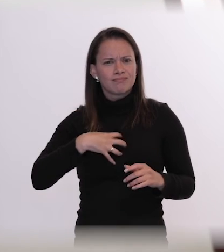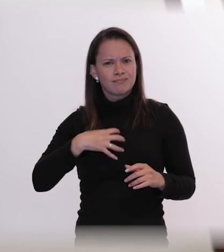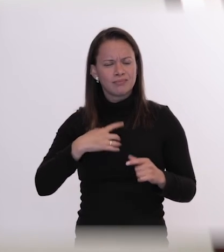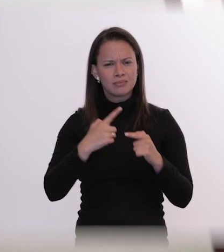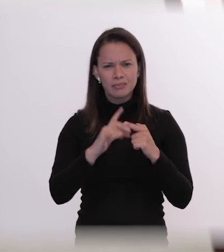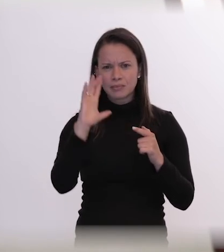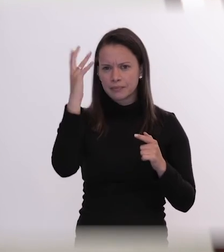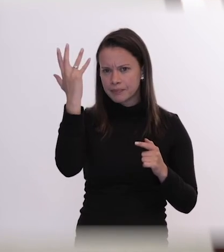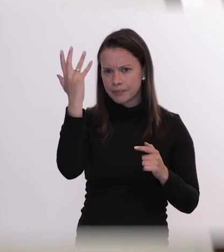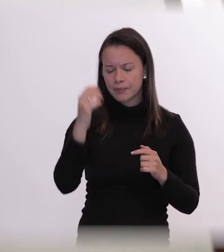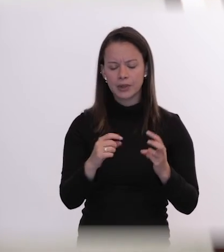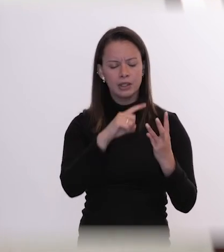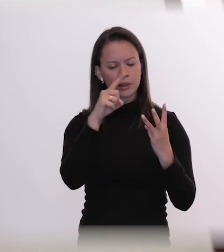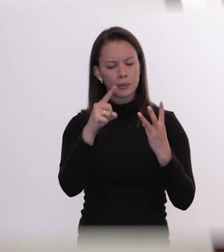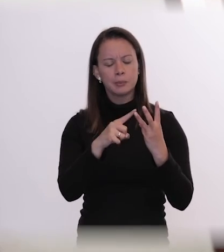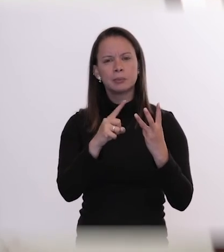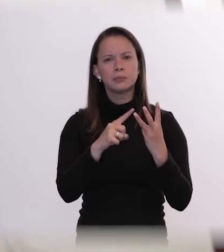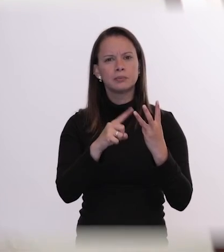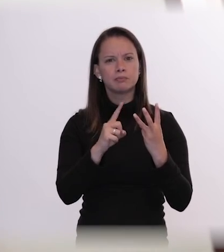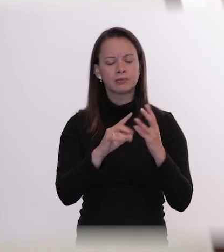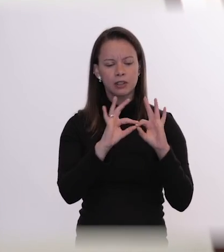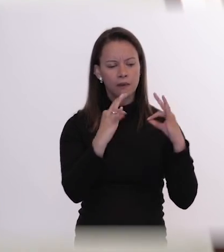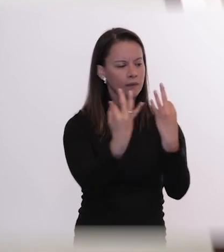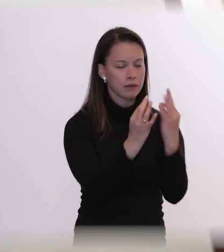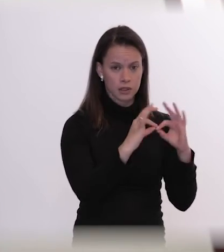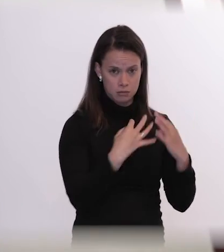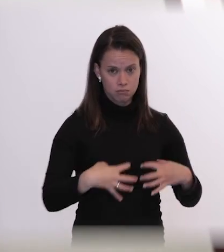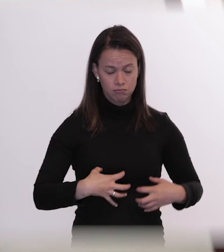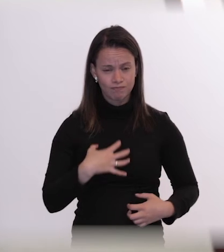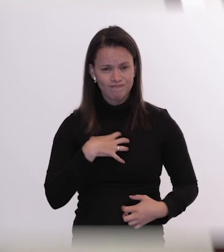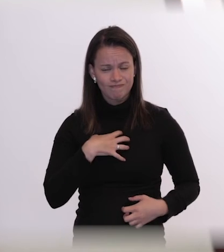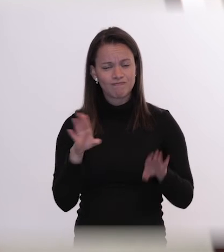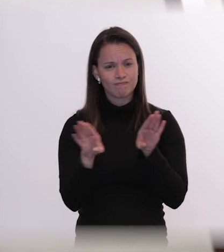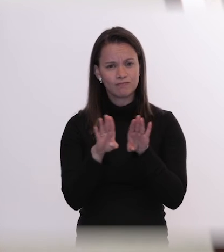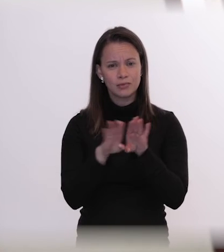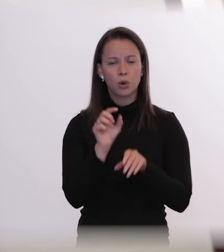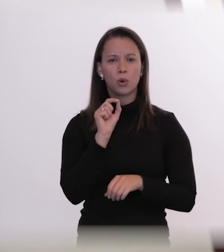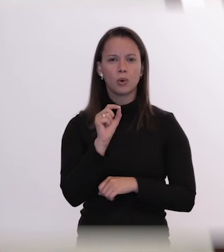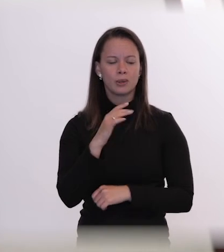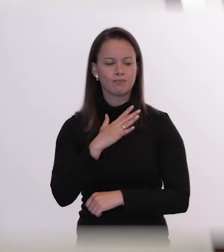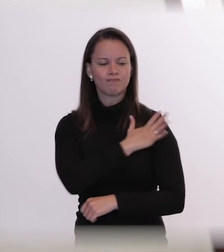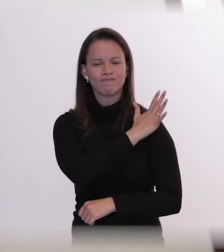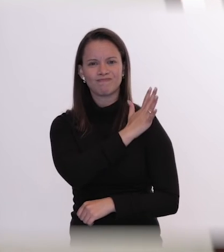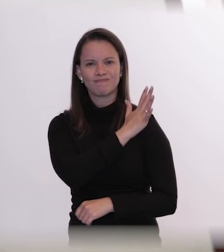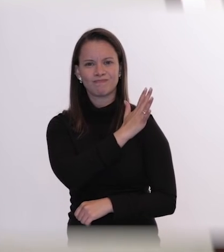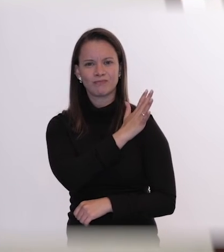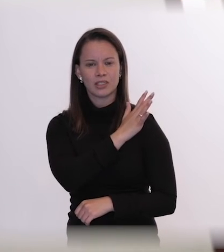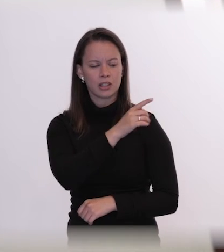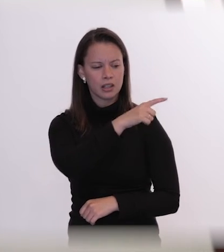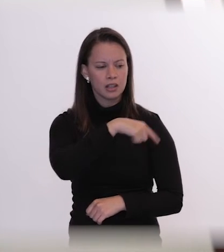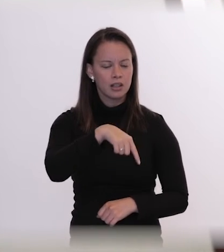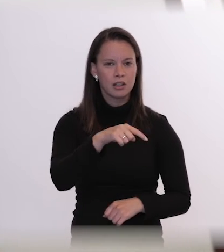acontecido e o terceiro sofrimento que essas famílias passam é a discriminação de que você não possa